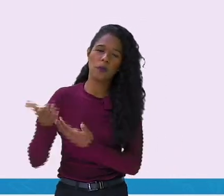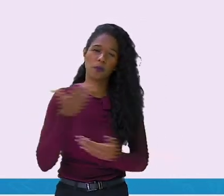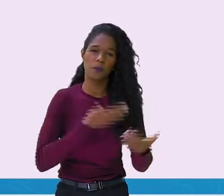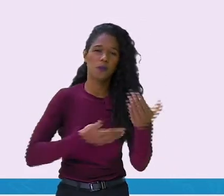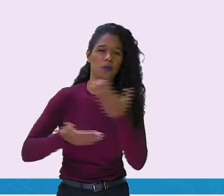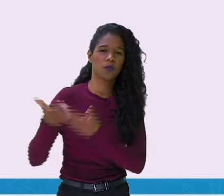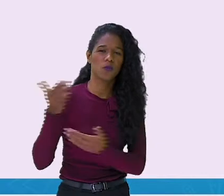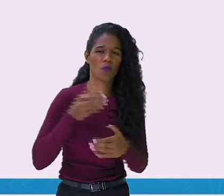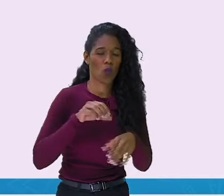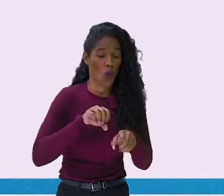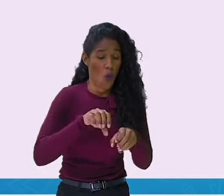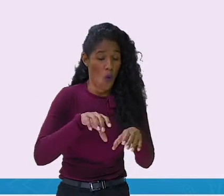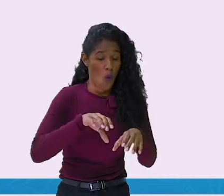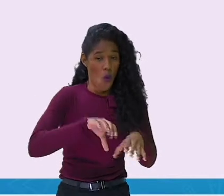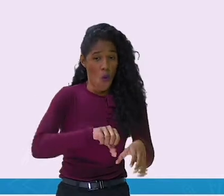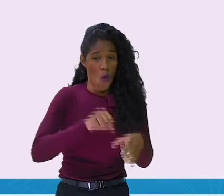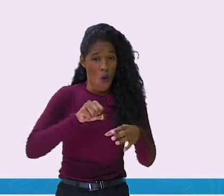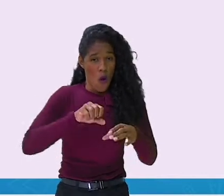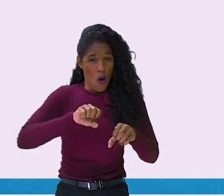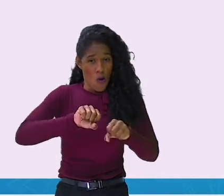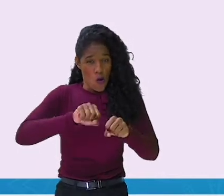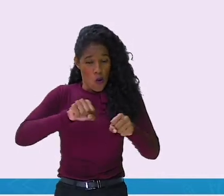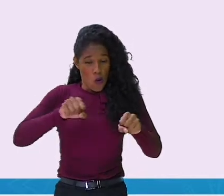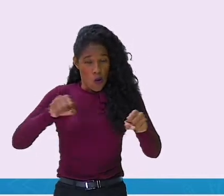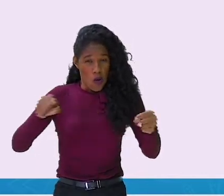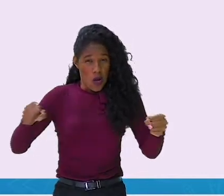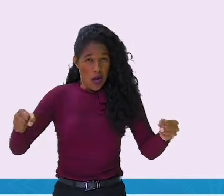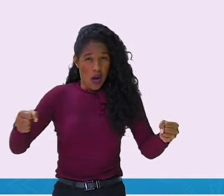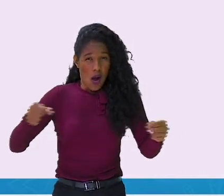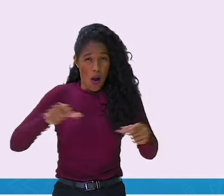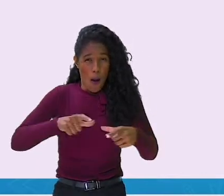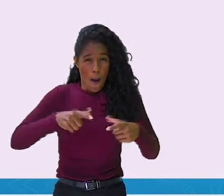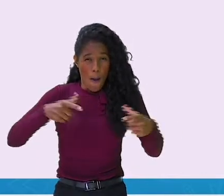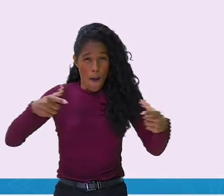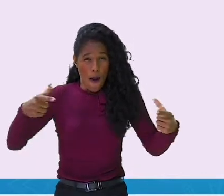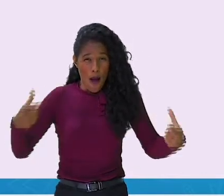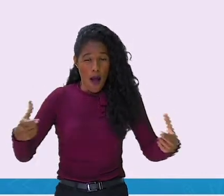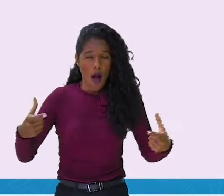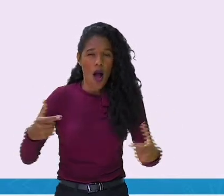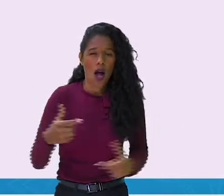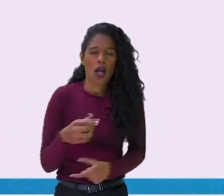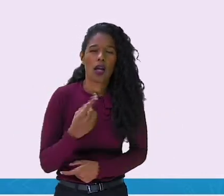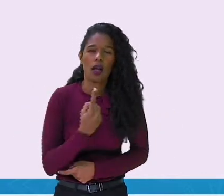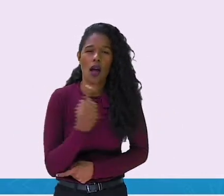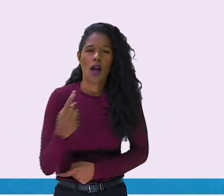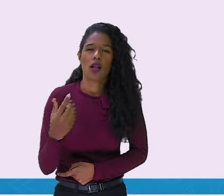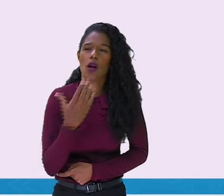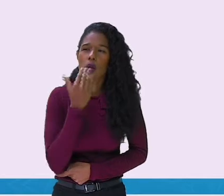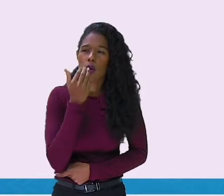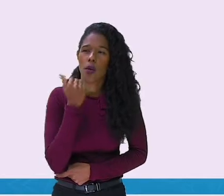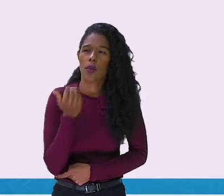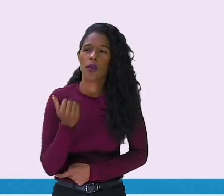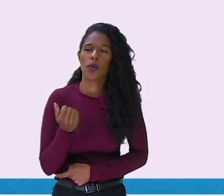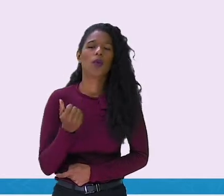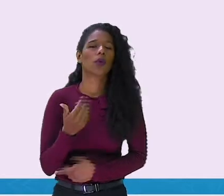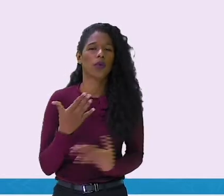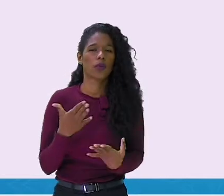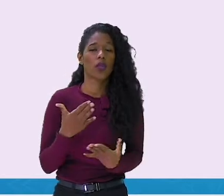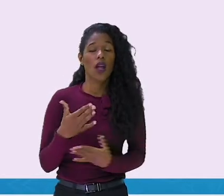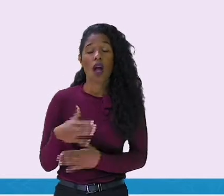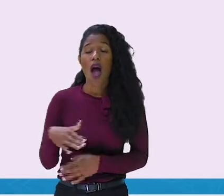tão grande que deu para todos. E ainda sobrou um pouco para a minhoca que